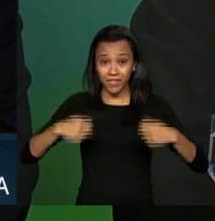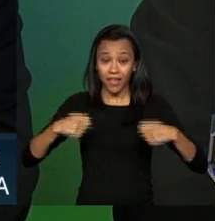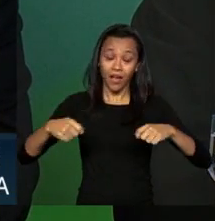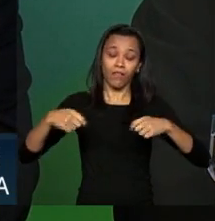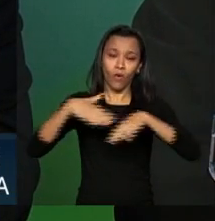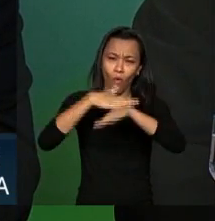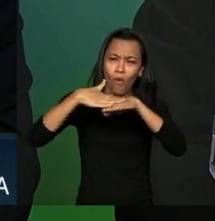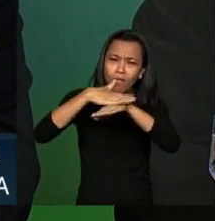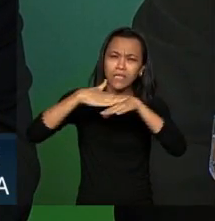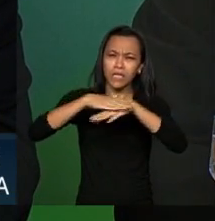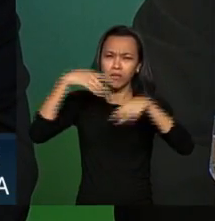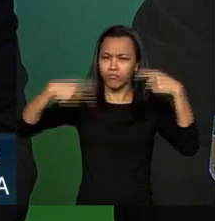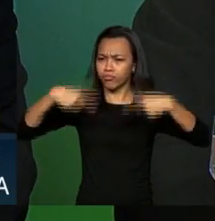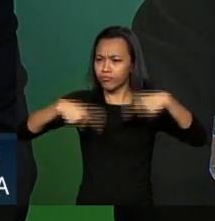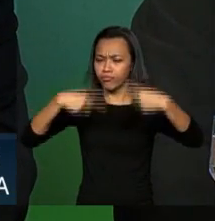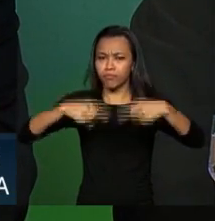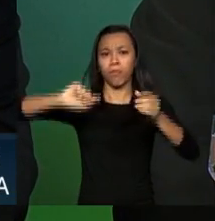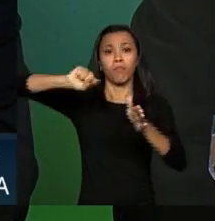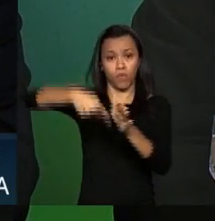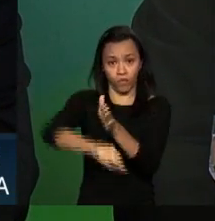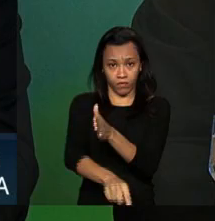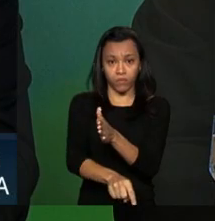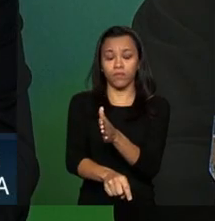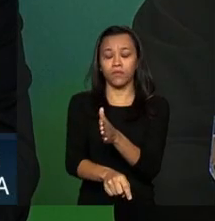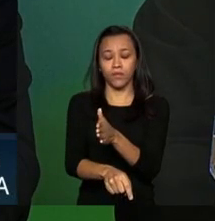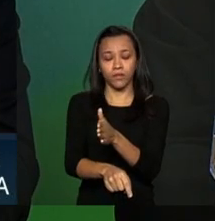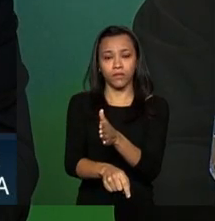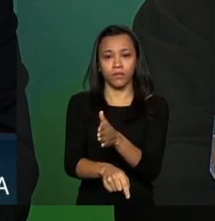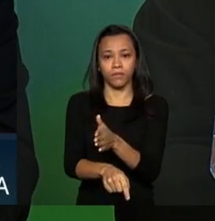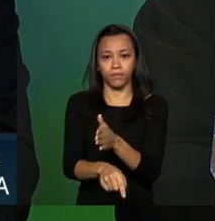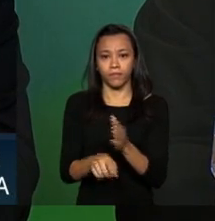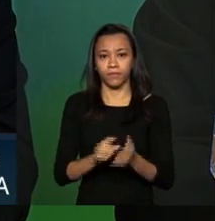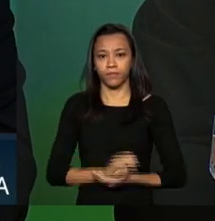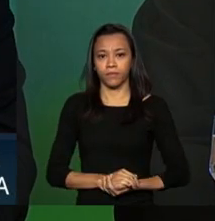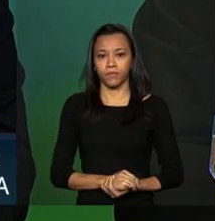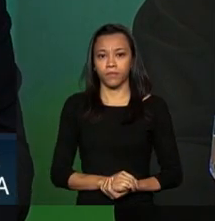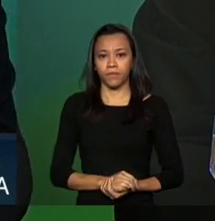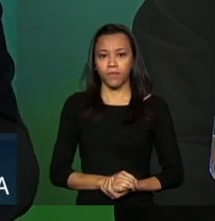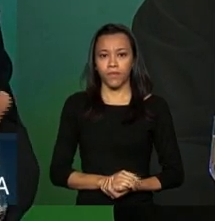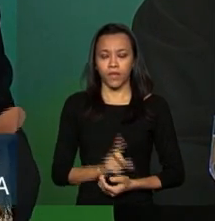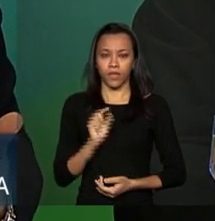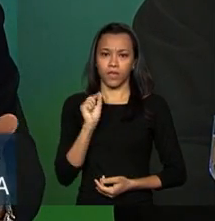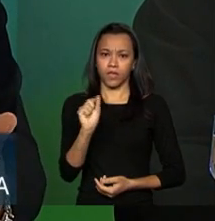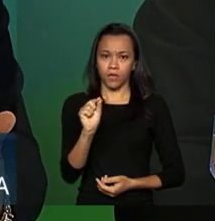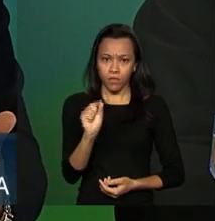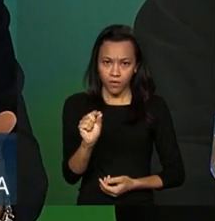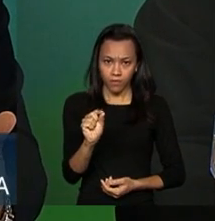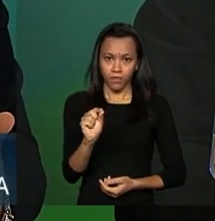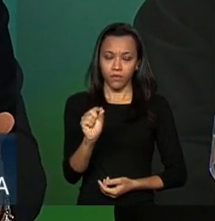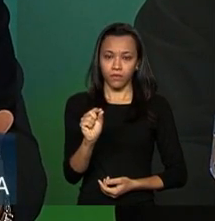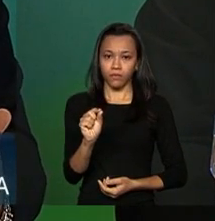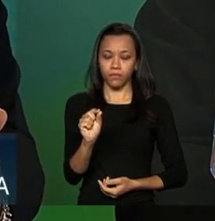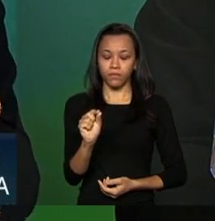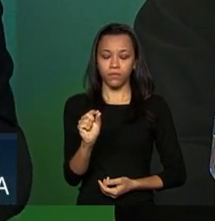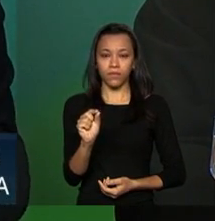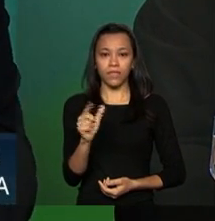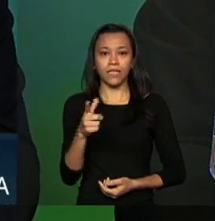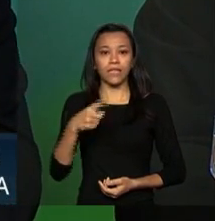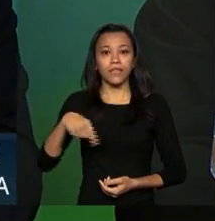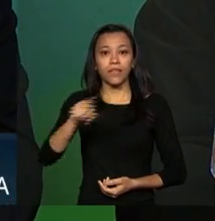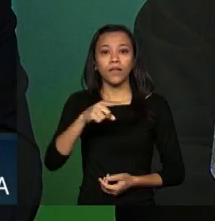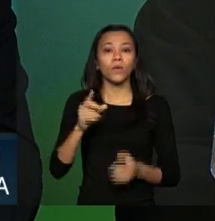profunda, de uma discussão que leve em conta a